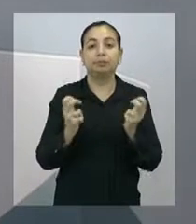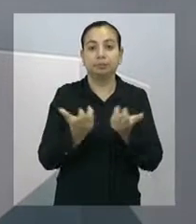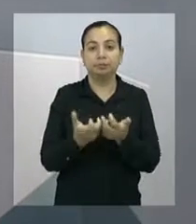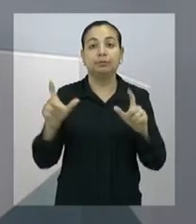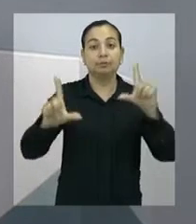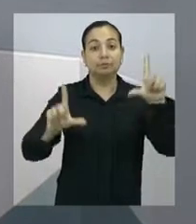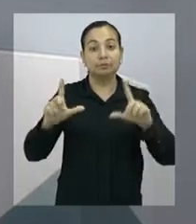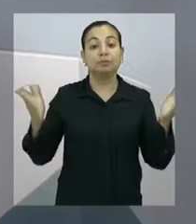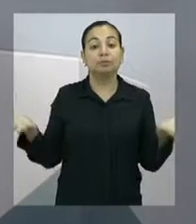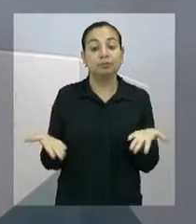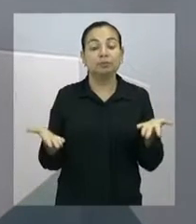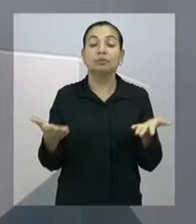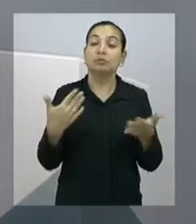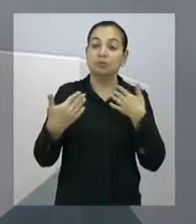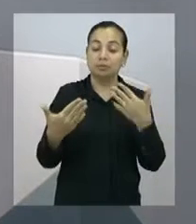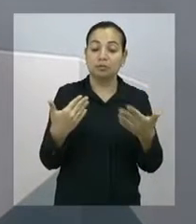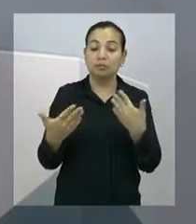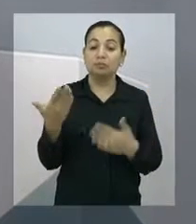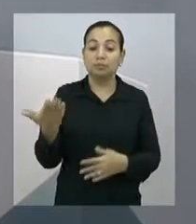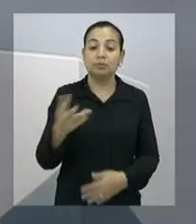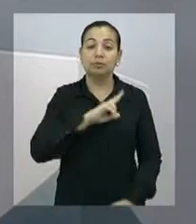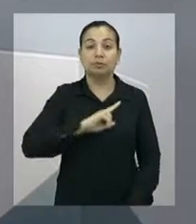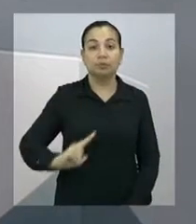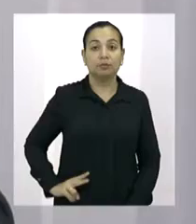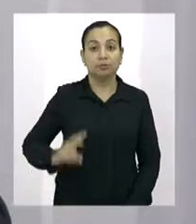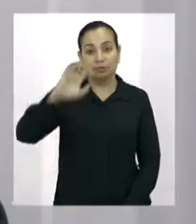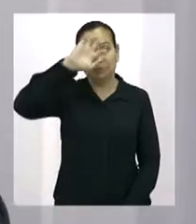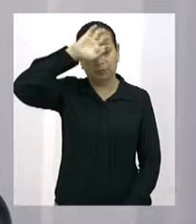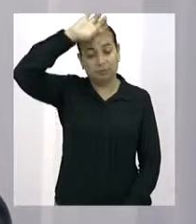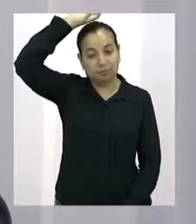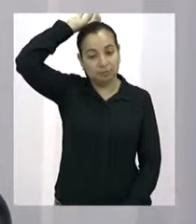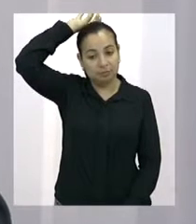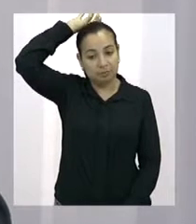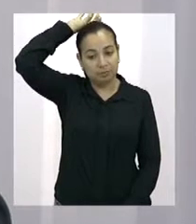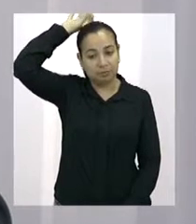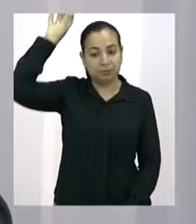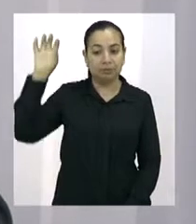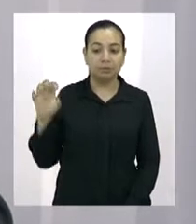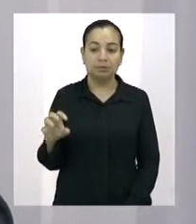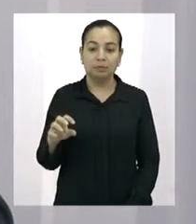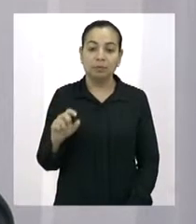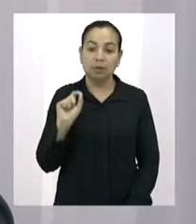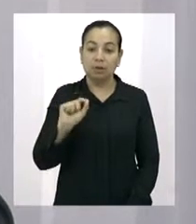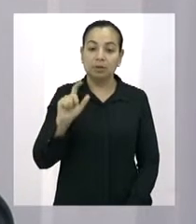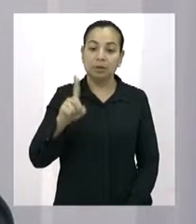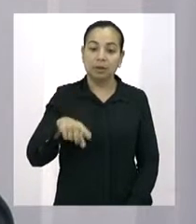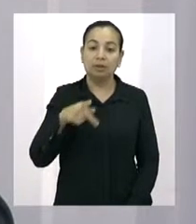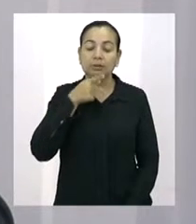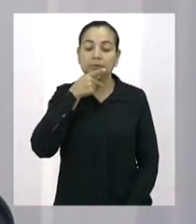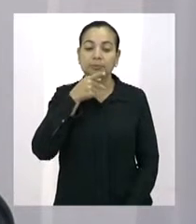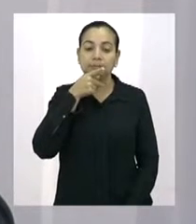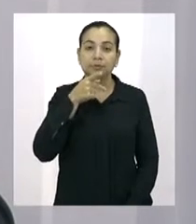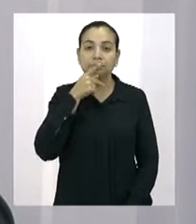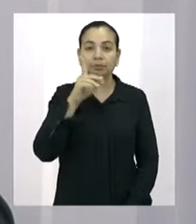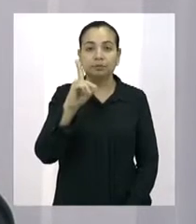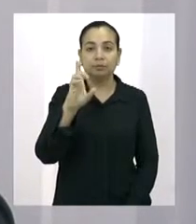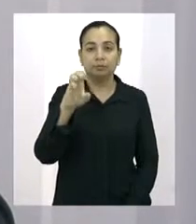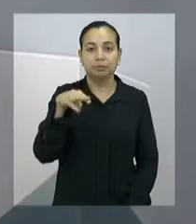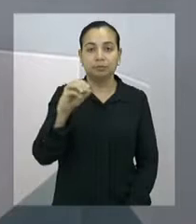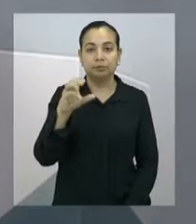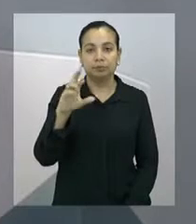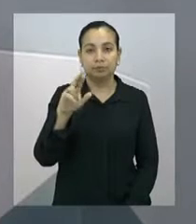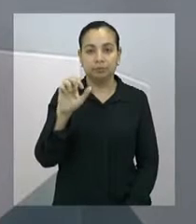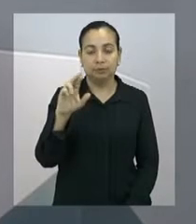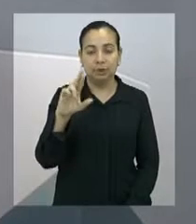programa de hoje eu vou conversar com o vereador Plácido Filho do Partido da Social Democracia Brasileira. O